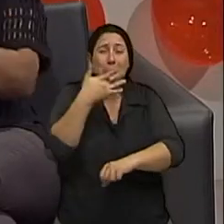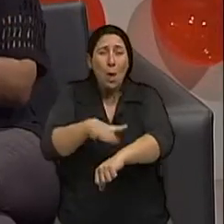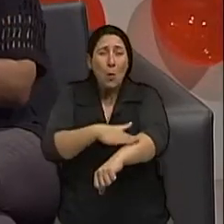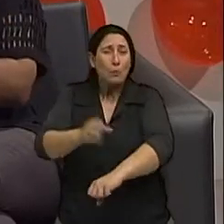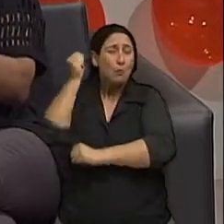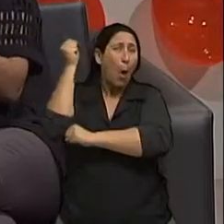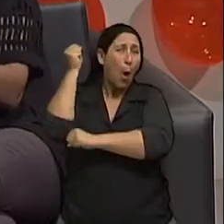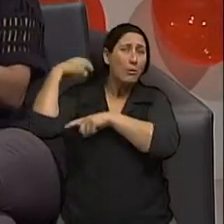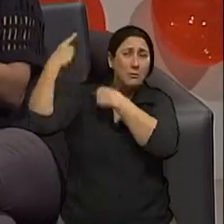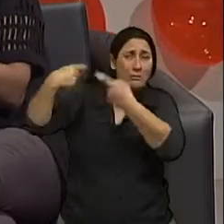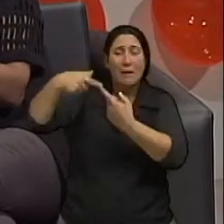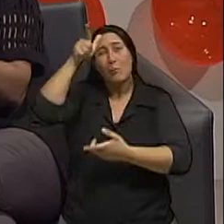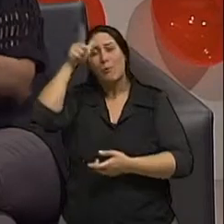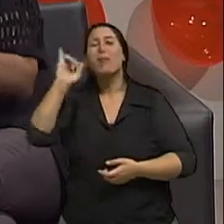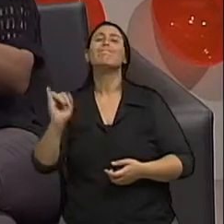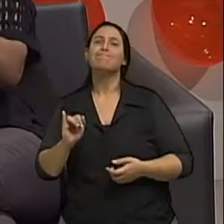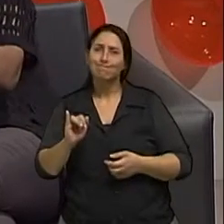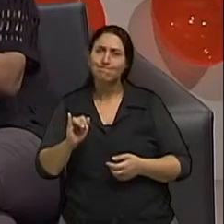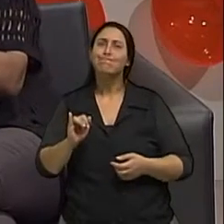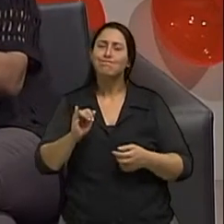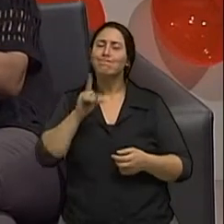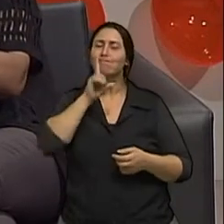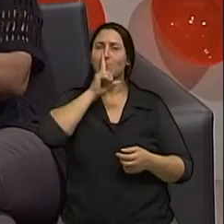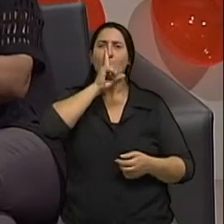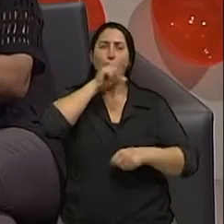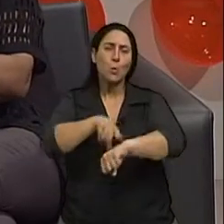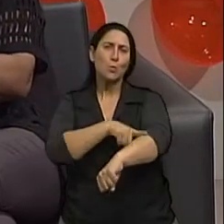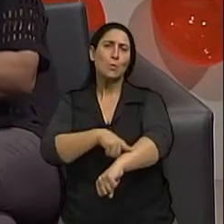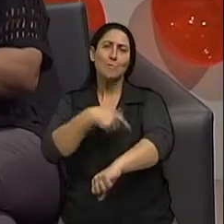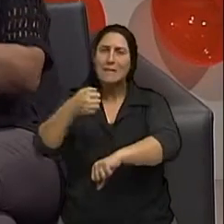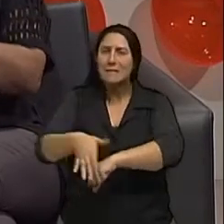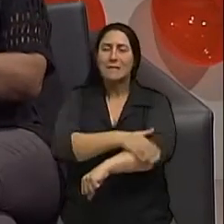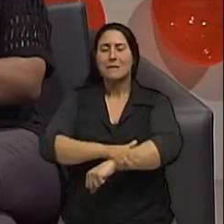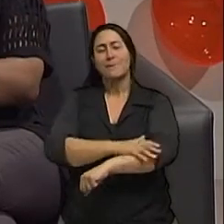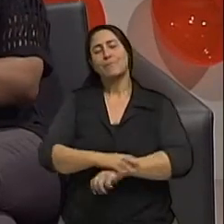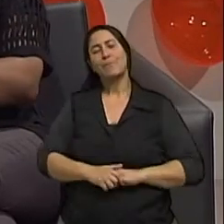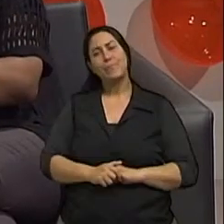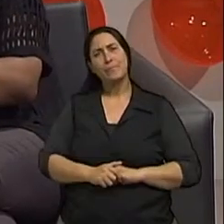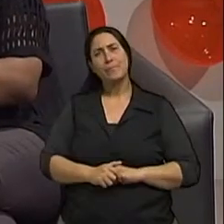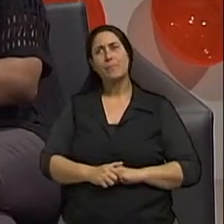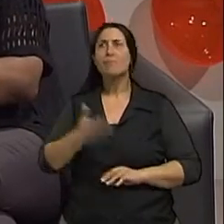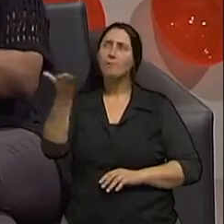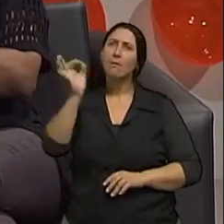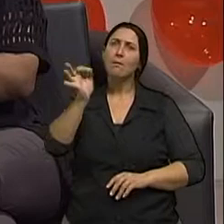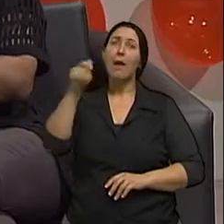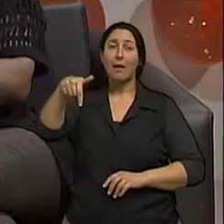O Brasil, então me parece que esse raciocínio confere. Nós somos país tropical.